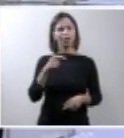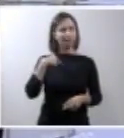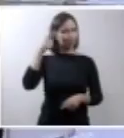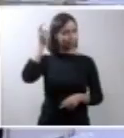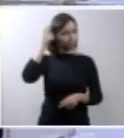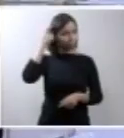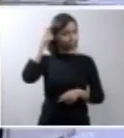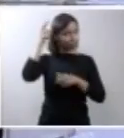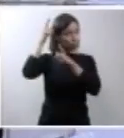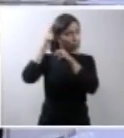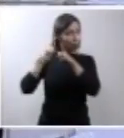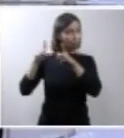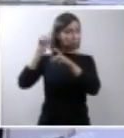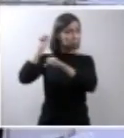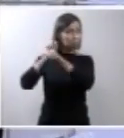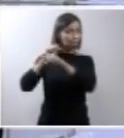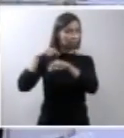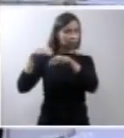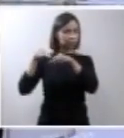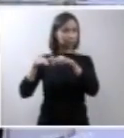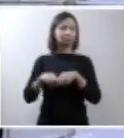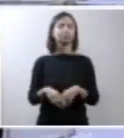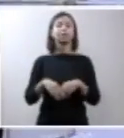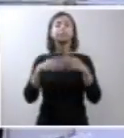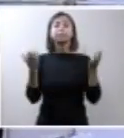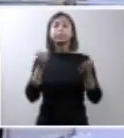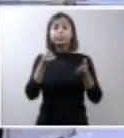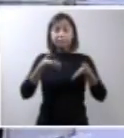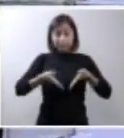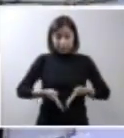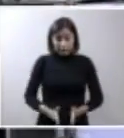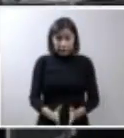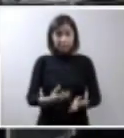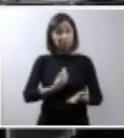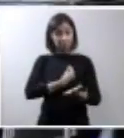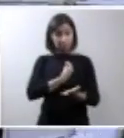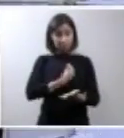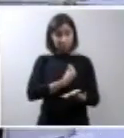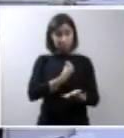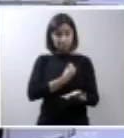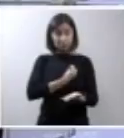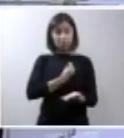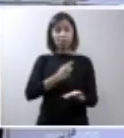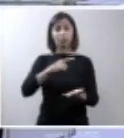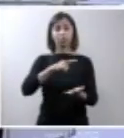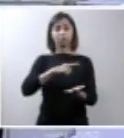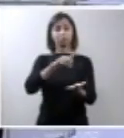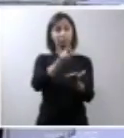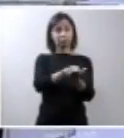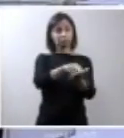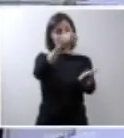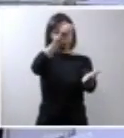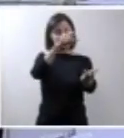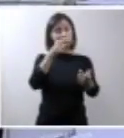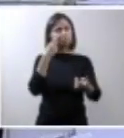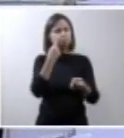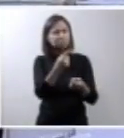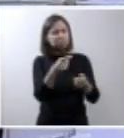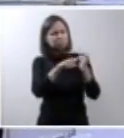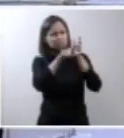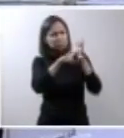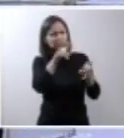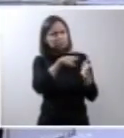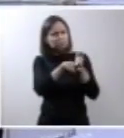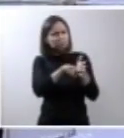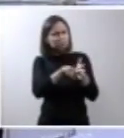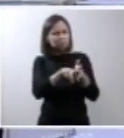nesses bebês nascidos vivos com diagnóstico de anencefalia esses reflexos estavam presentes